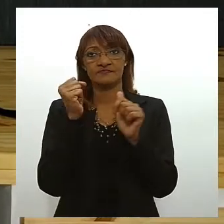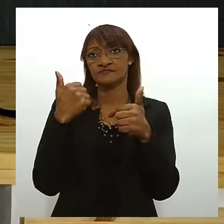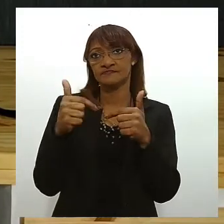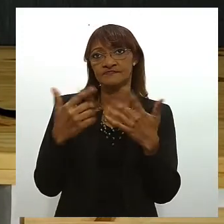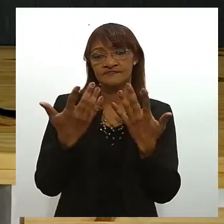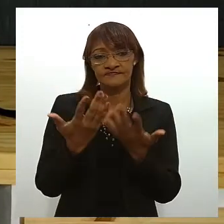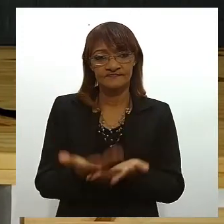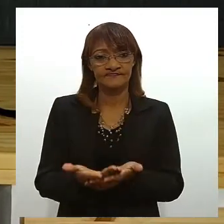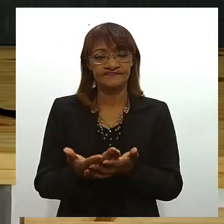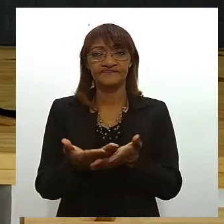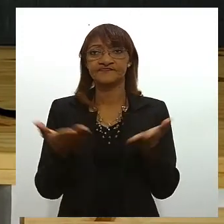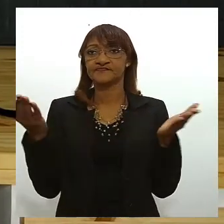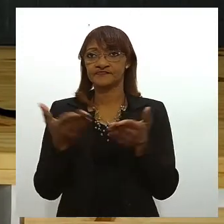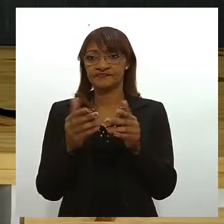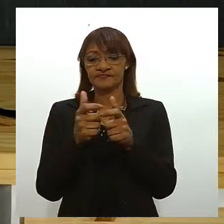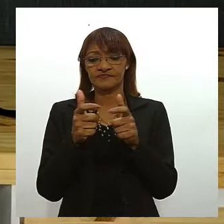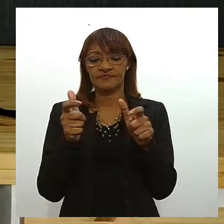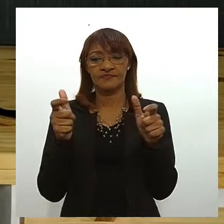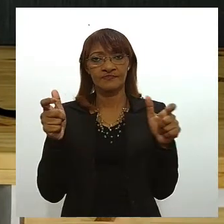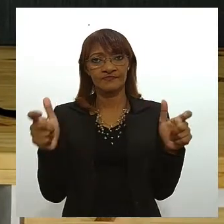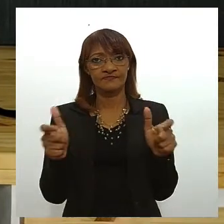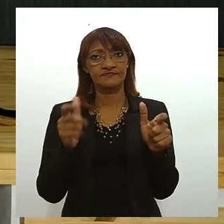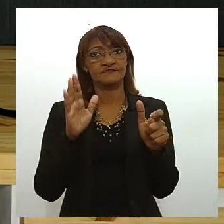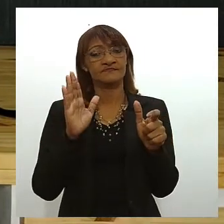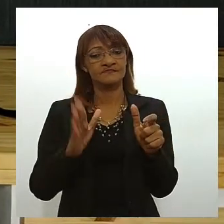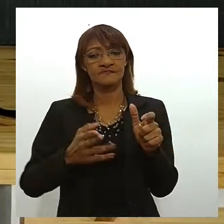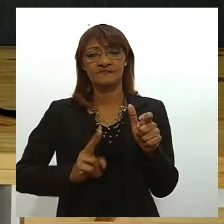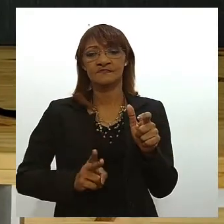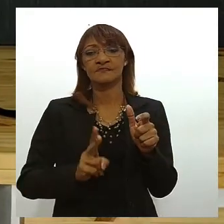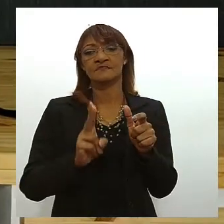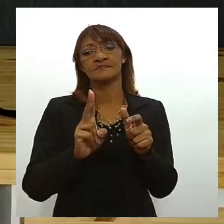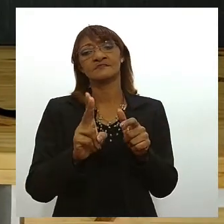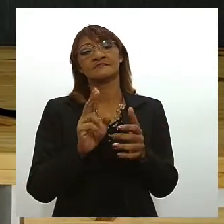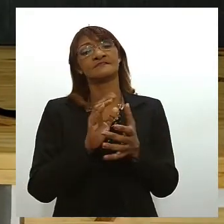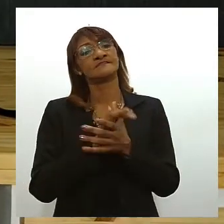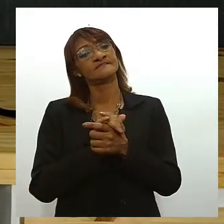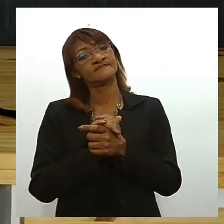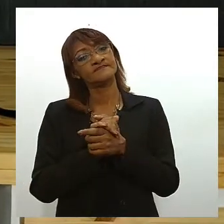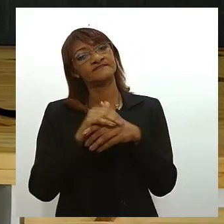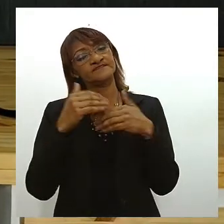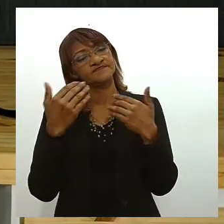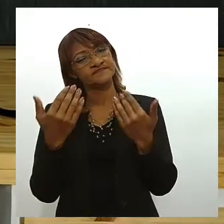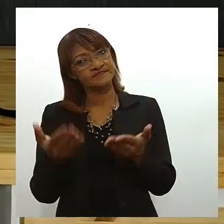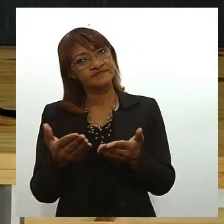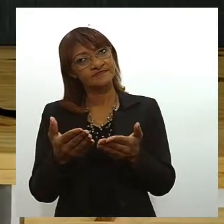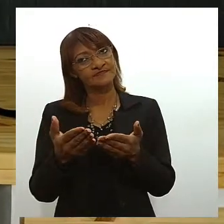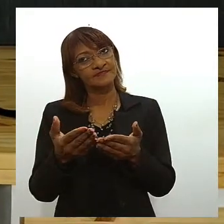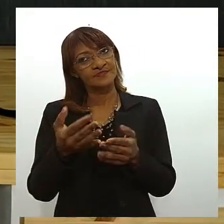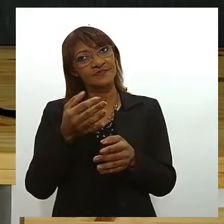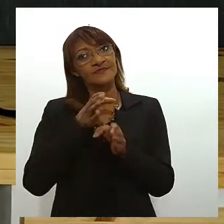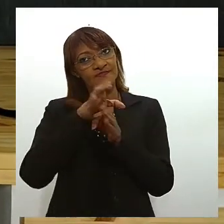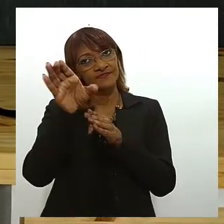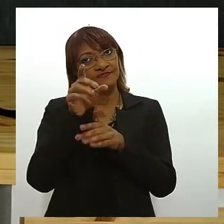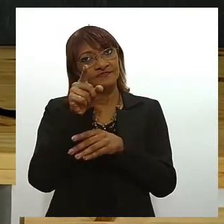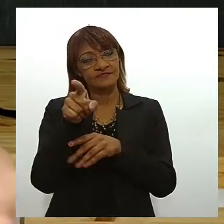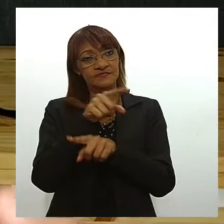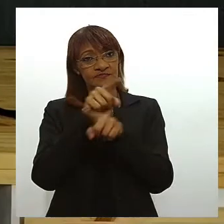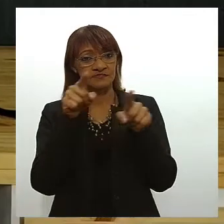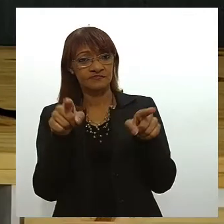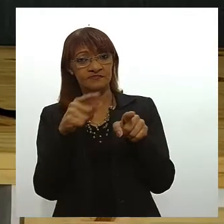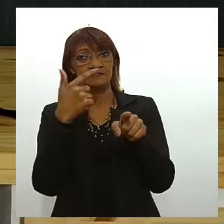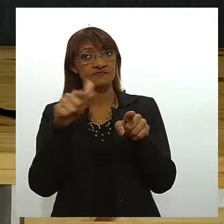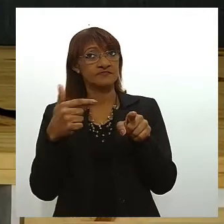assim tem aumentado já é grande e está aumentando mais ainda então fica aí este alerta para quem não tem